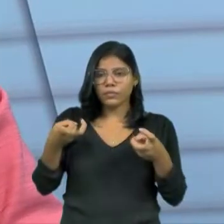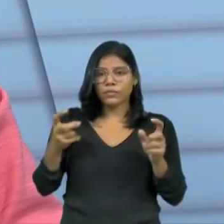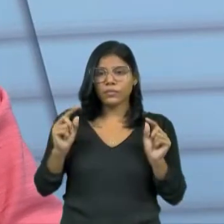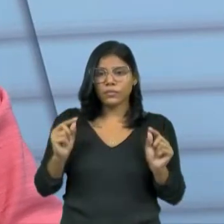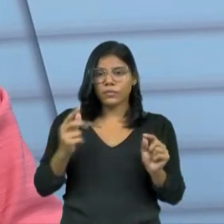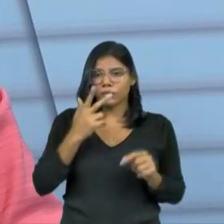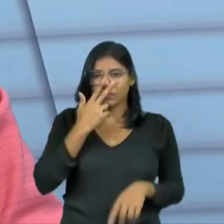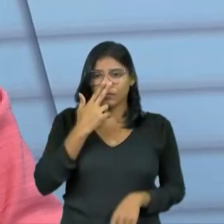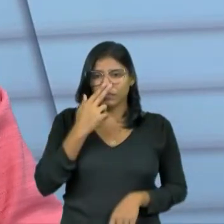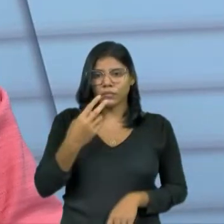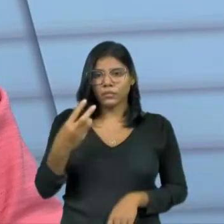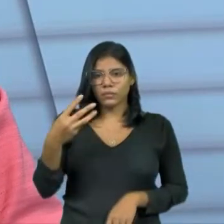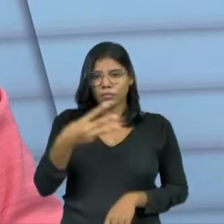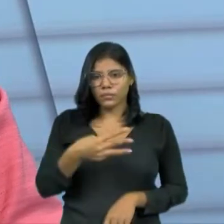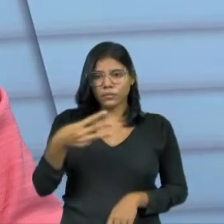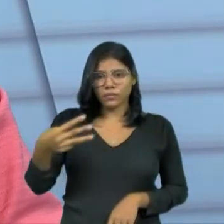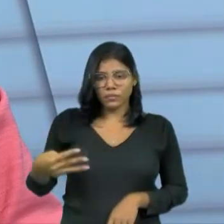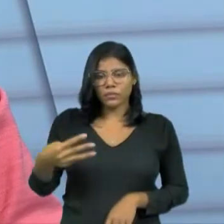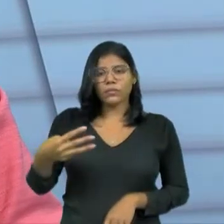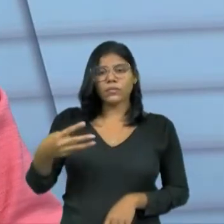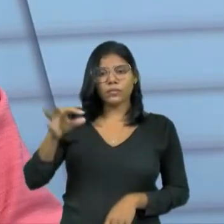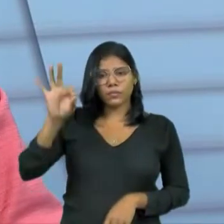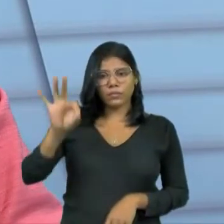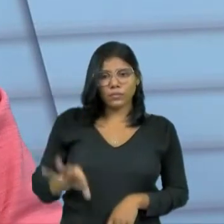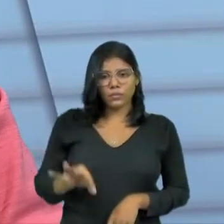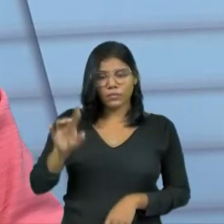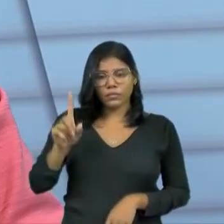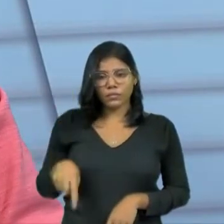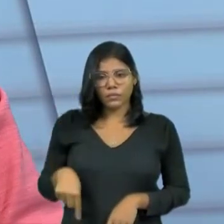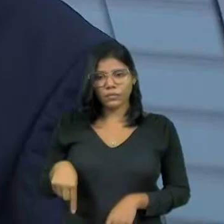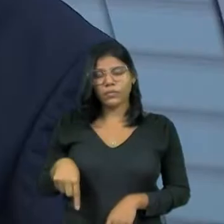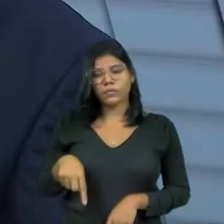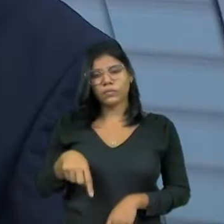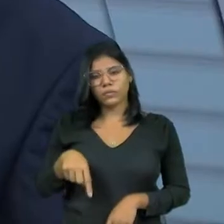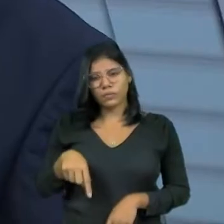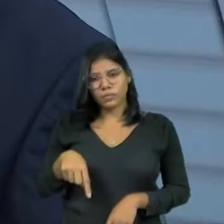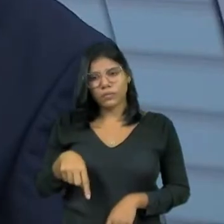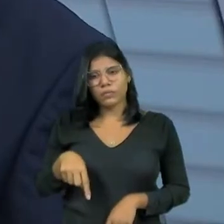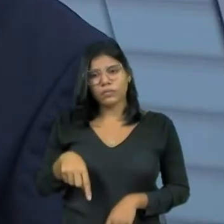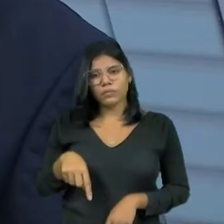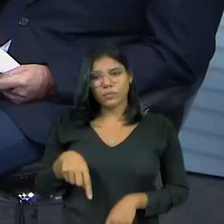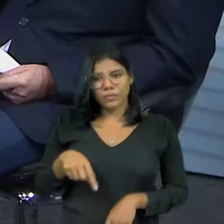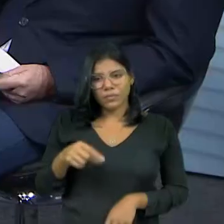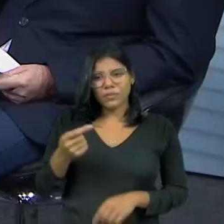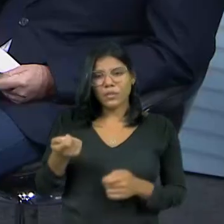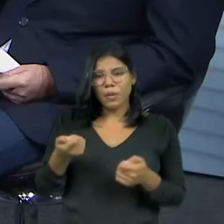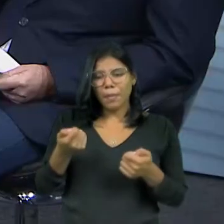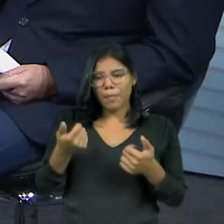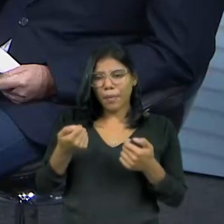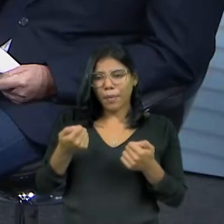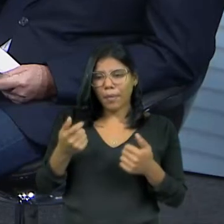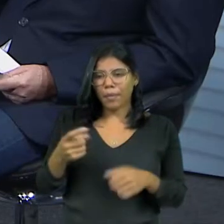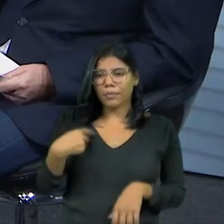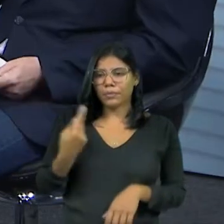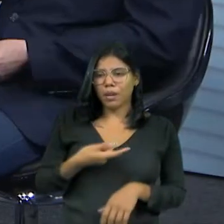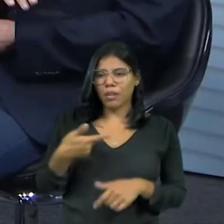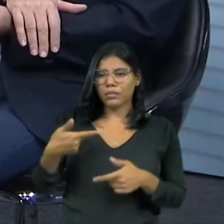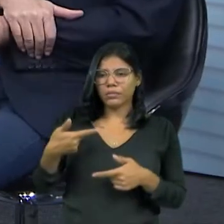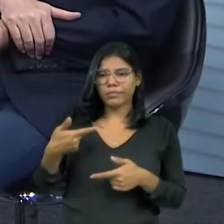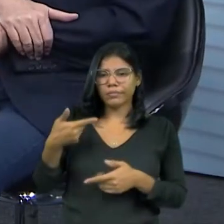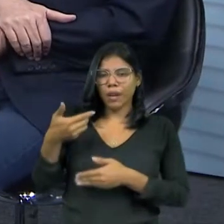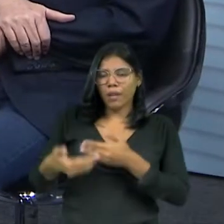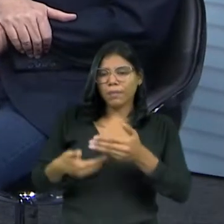apenas 33% são candidatas. Ou seja... É, nessa eleição avançamos muito pouco também. É, pouco ainda e olha que